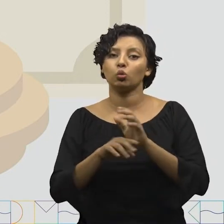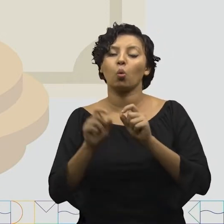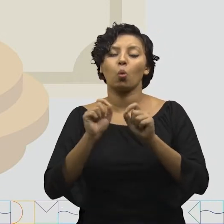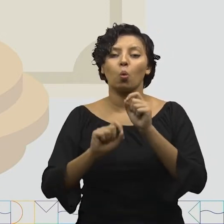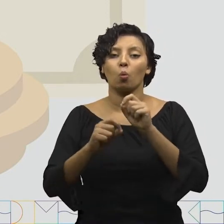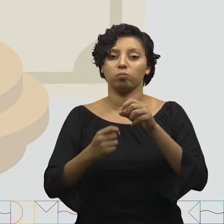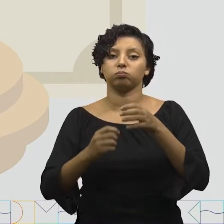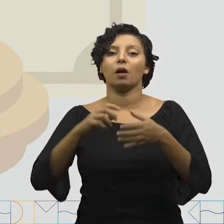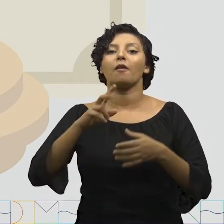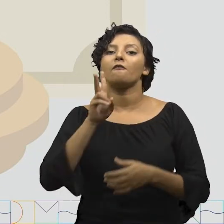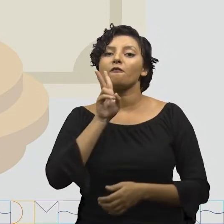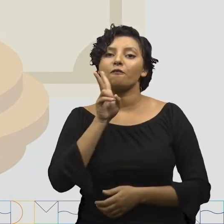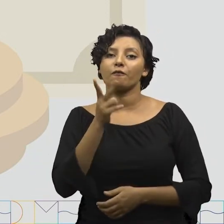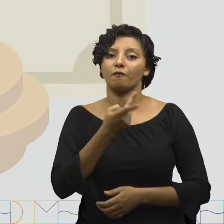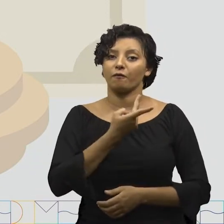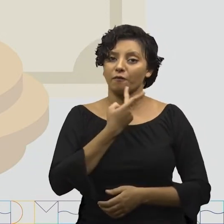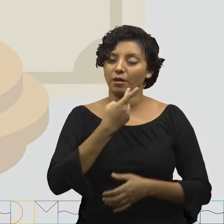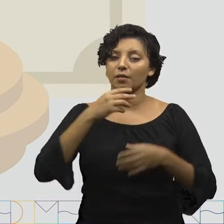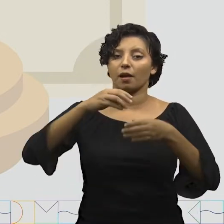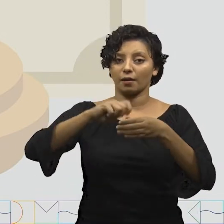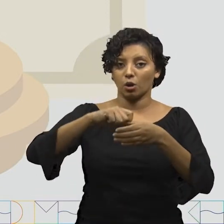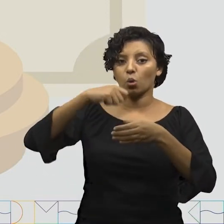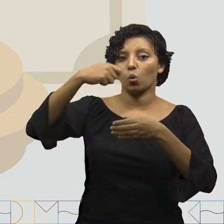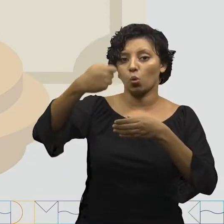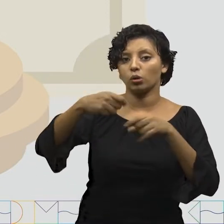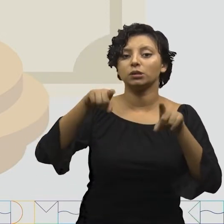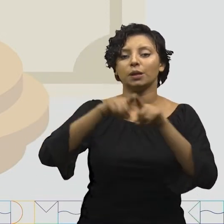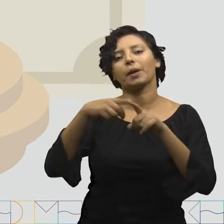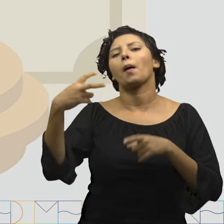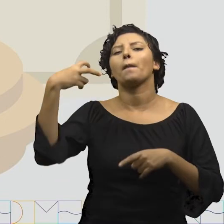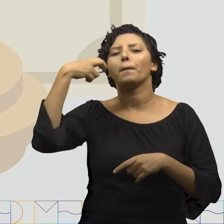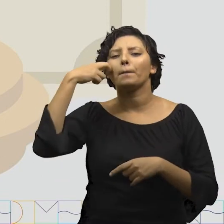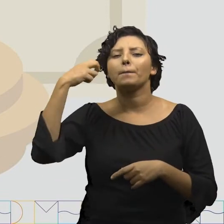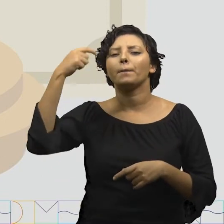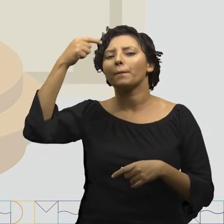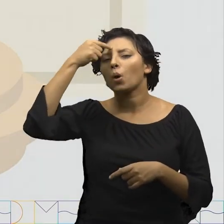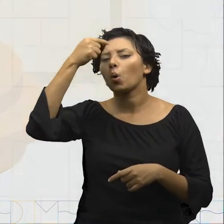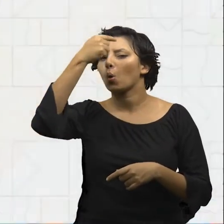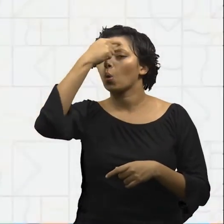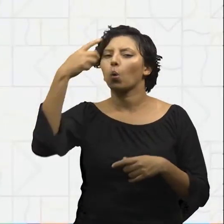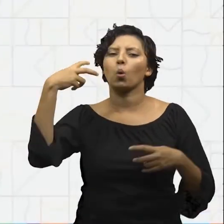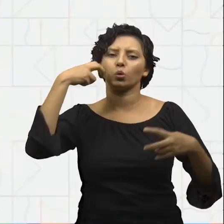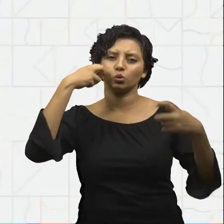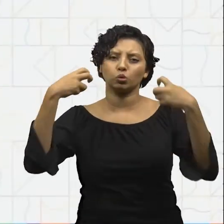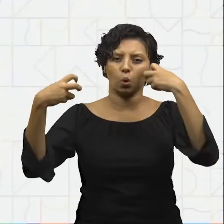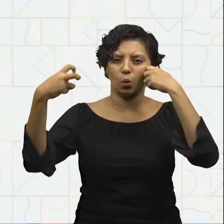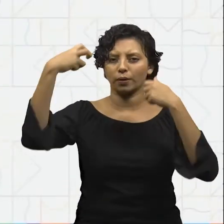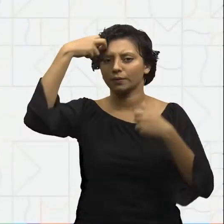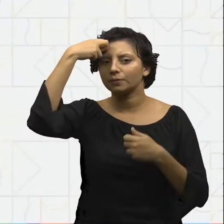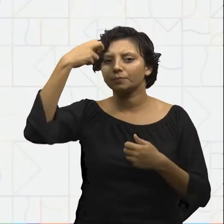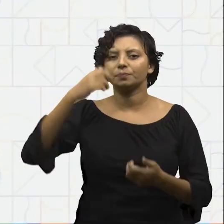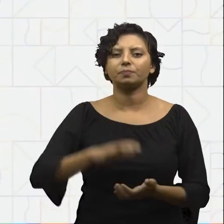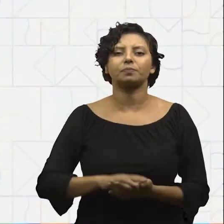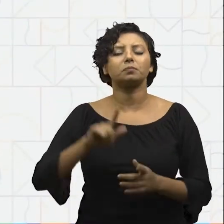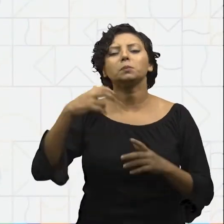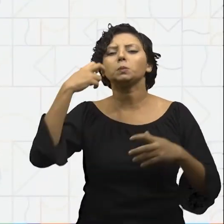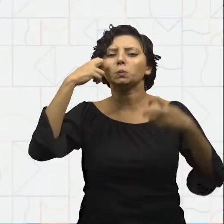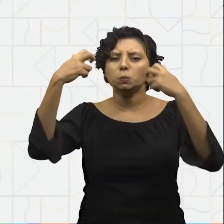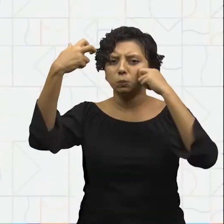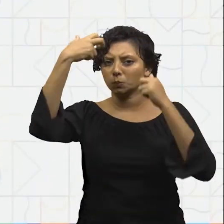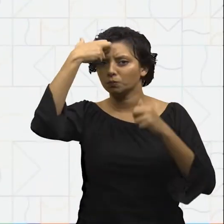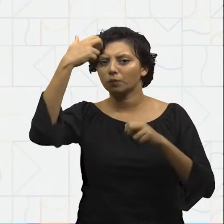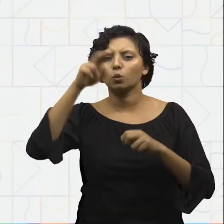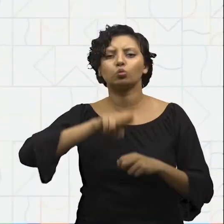vinagre, Iogurte e toxina botulínica, Também chamada de botox. A toxina botulínica é usada em